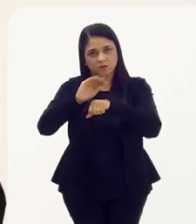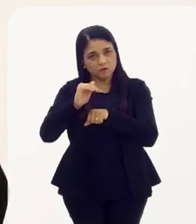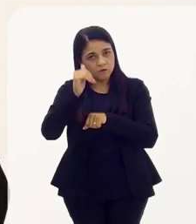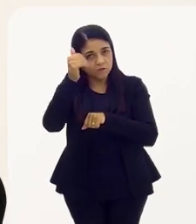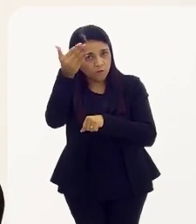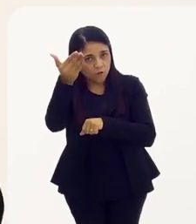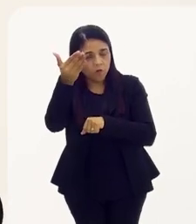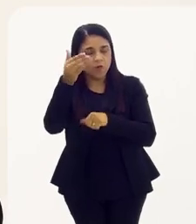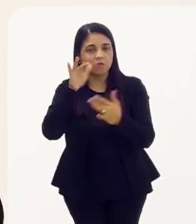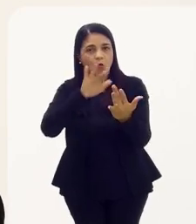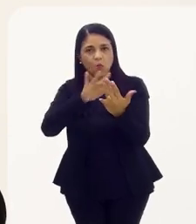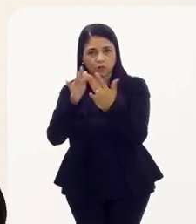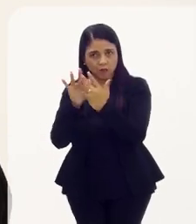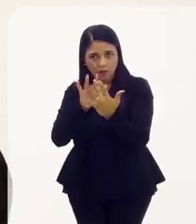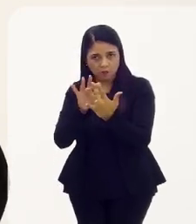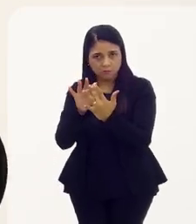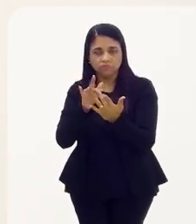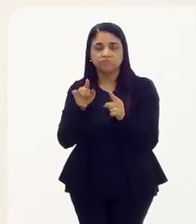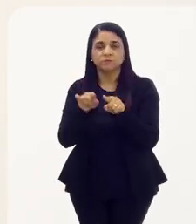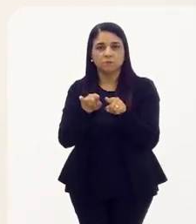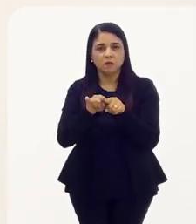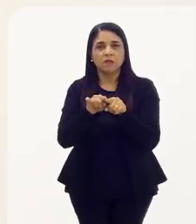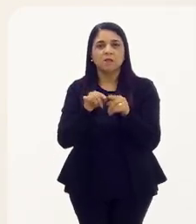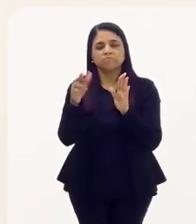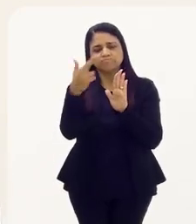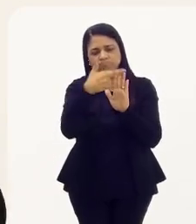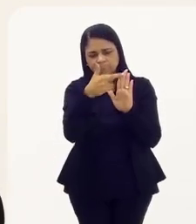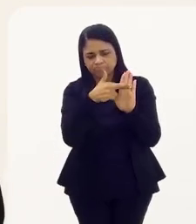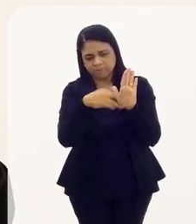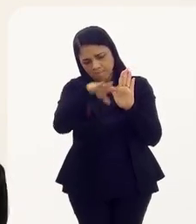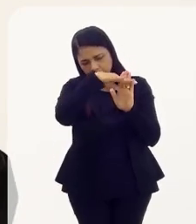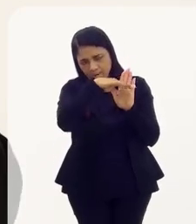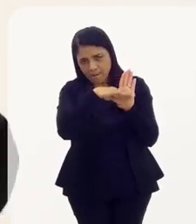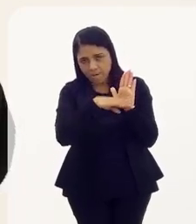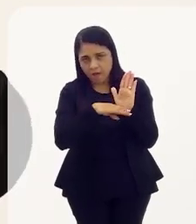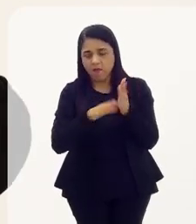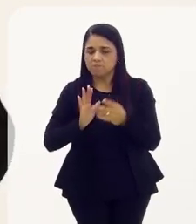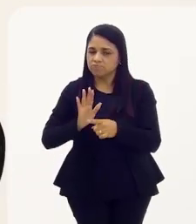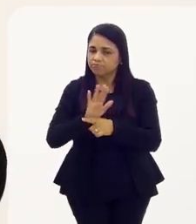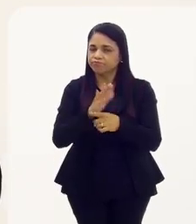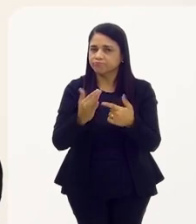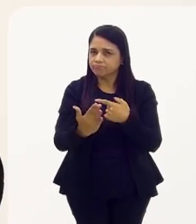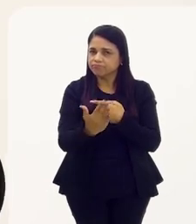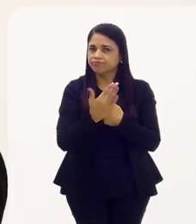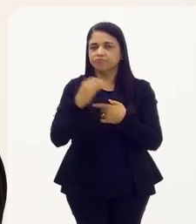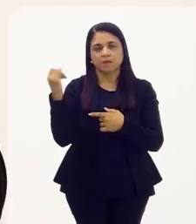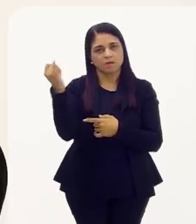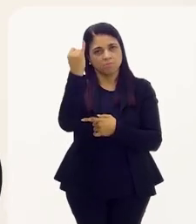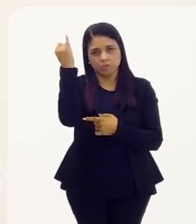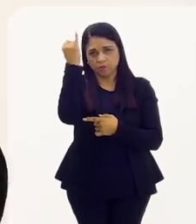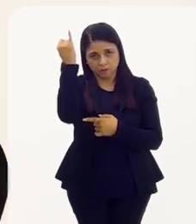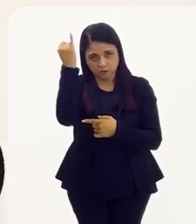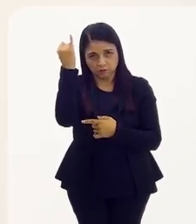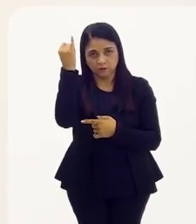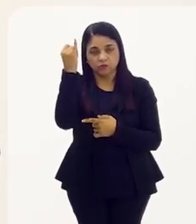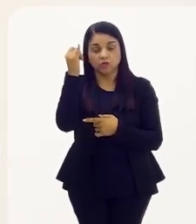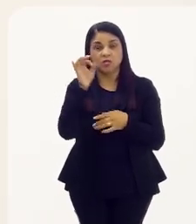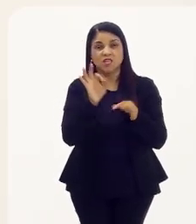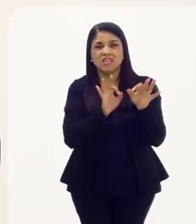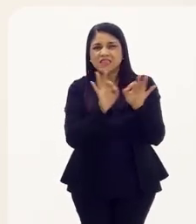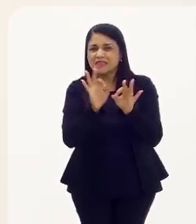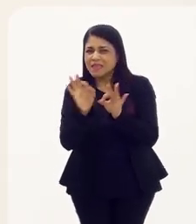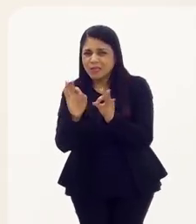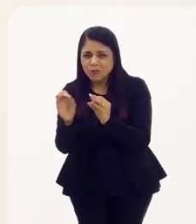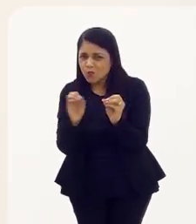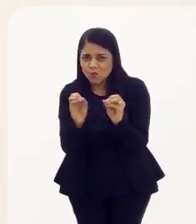internacional. Então, é uma série de requisitos. E essa forma também é muito importante nessa cooperação. Então, para que não haja ali